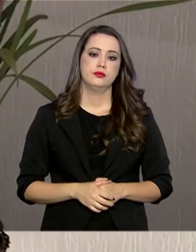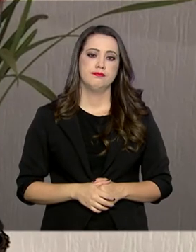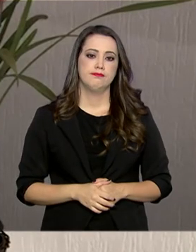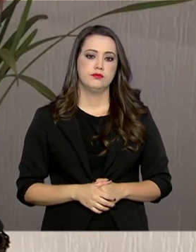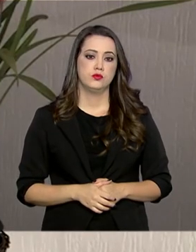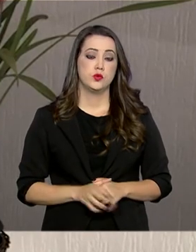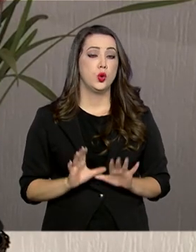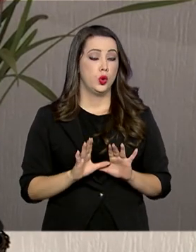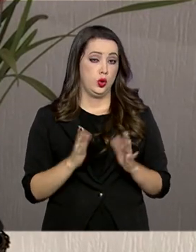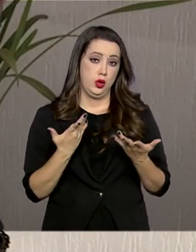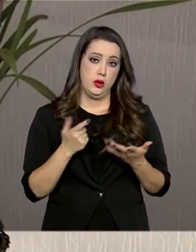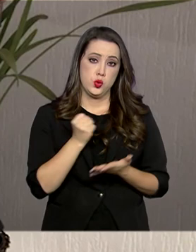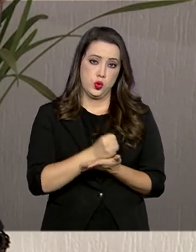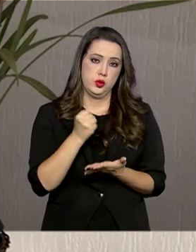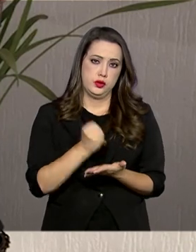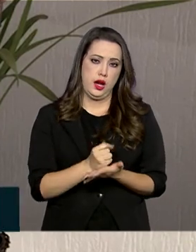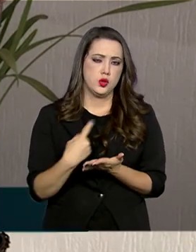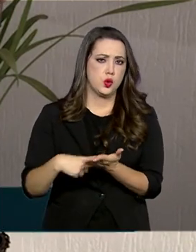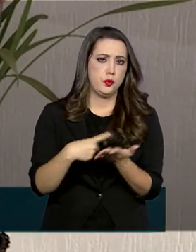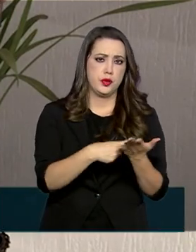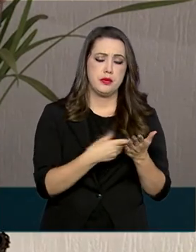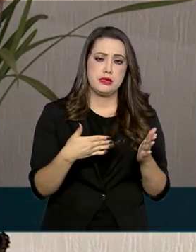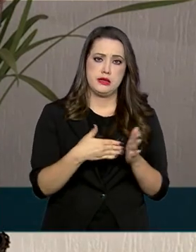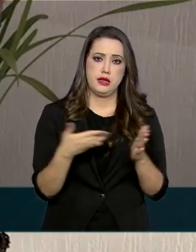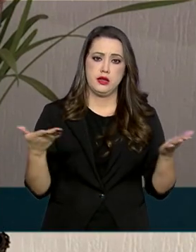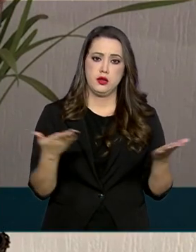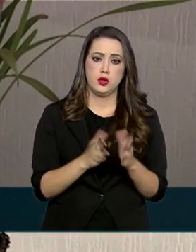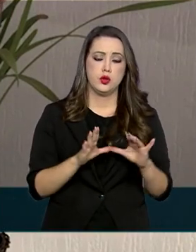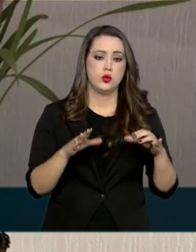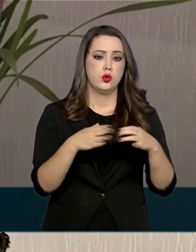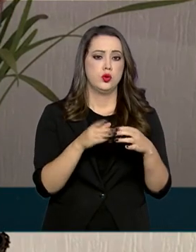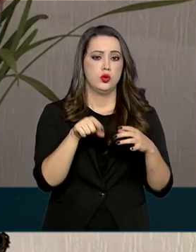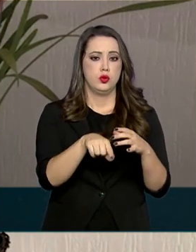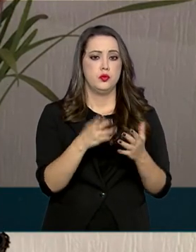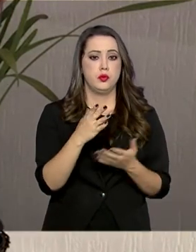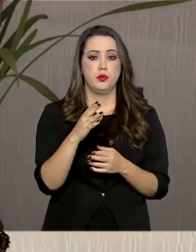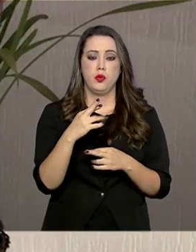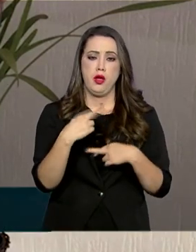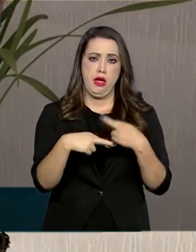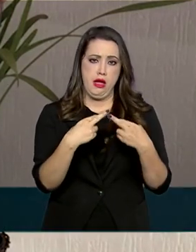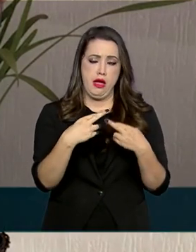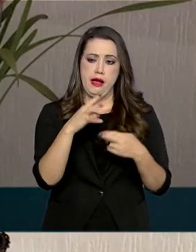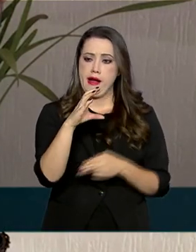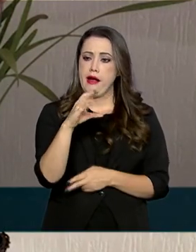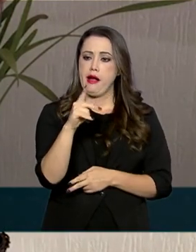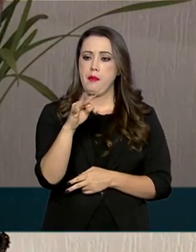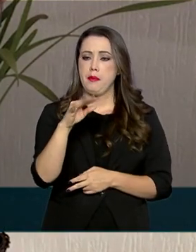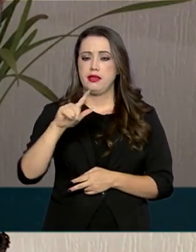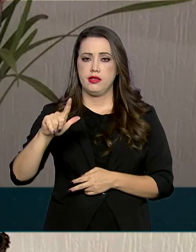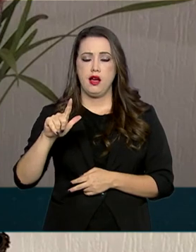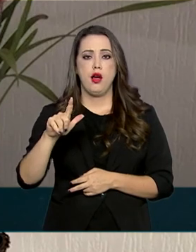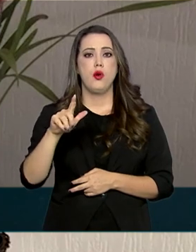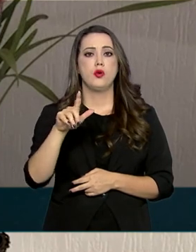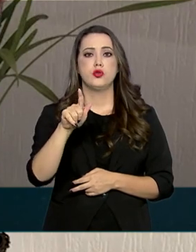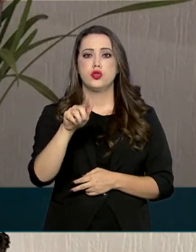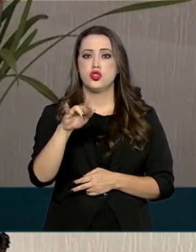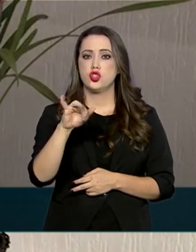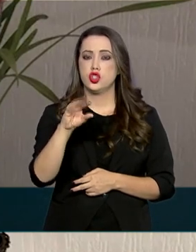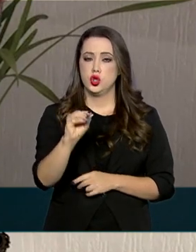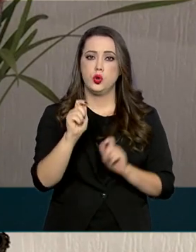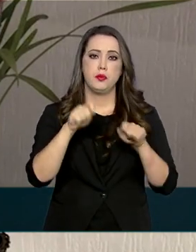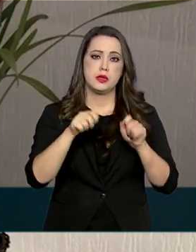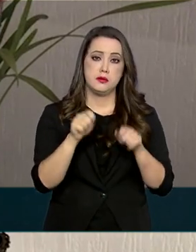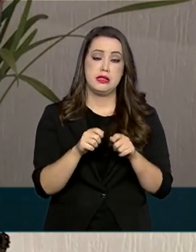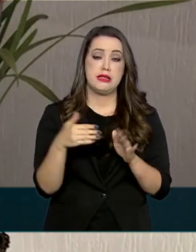A maior parte dos contratos firmados até agora é da modalidade capital de giro, que garante até R$ 100 mil por